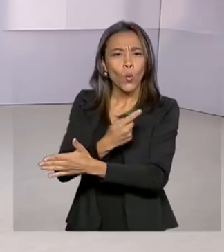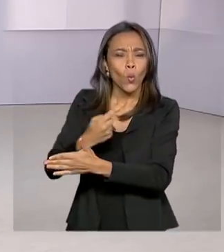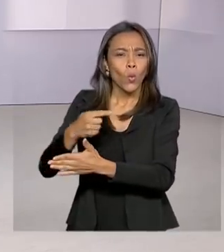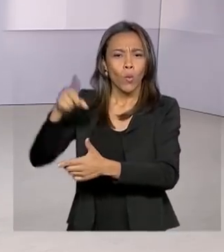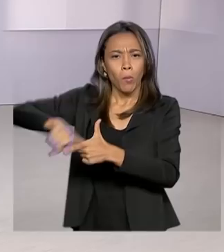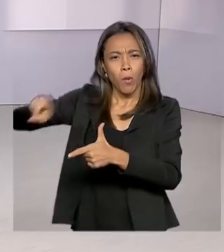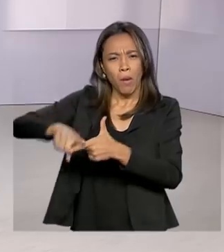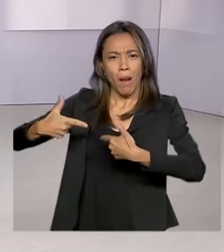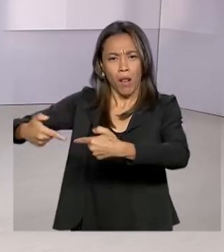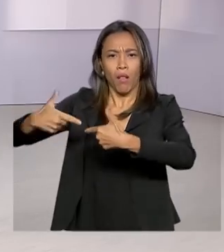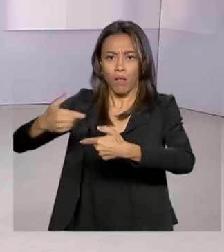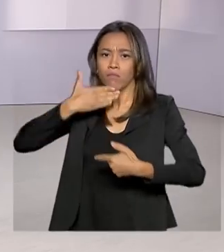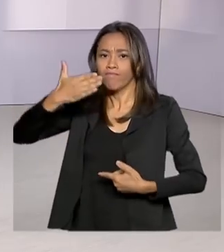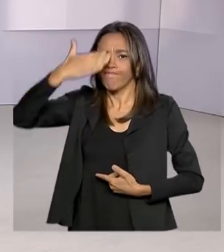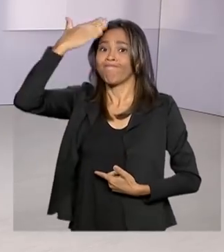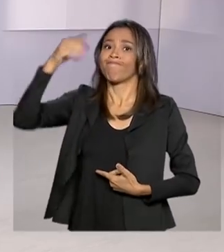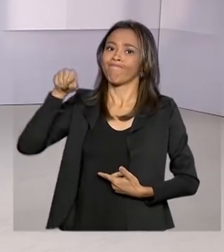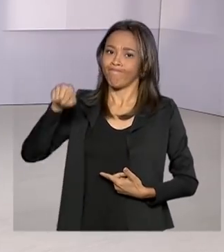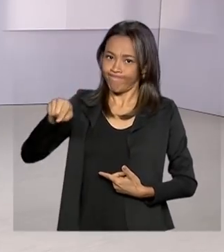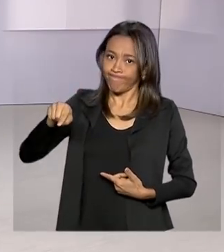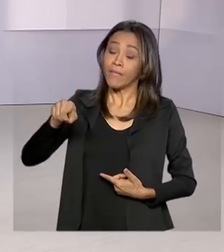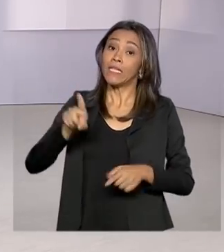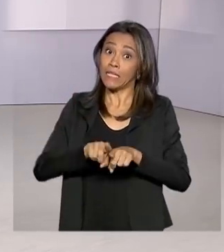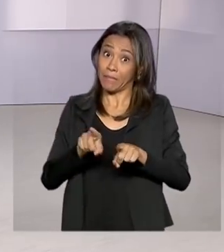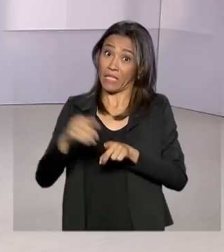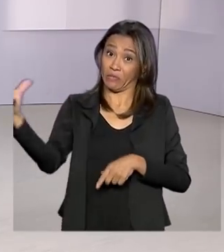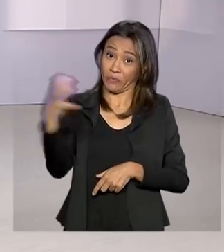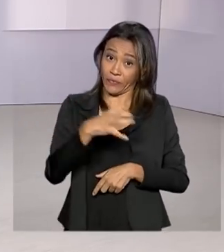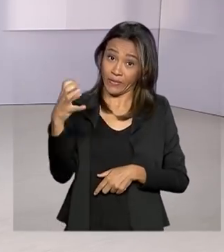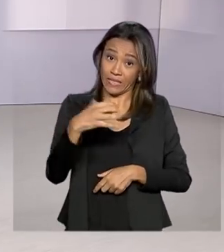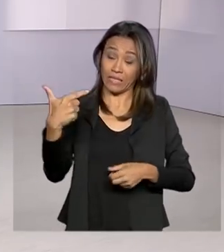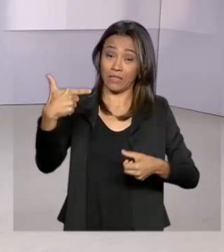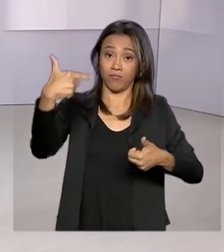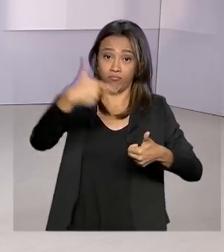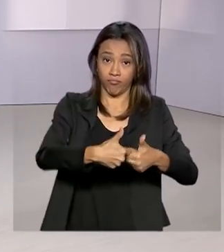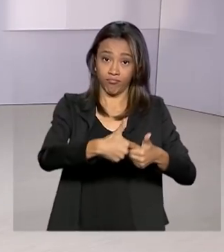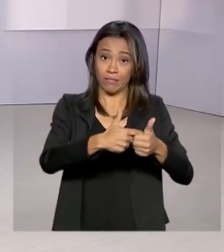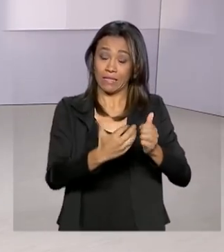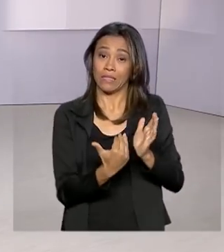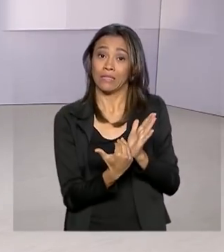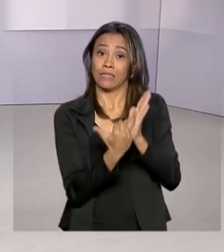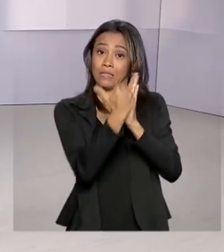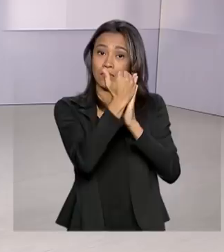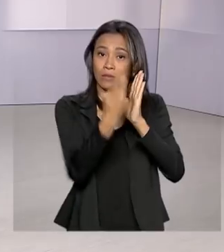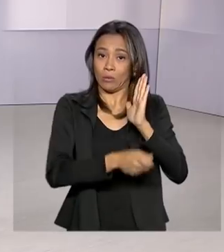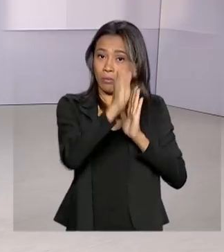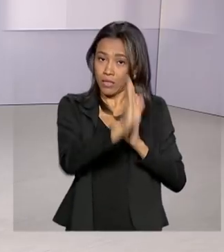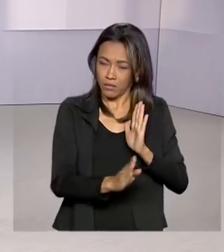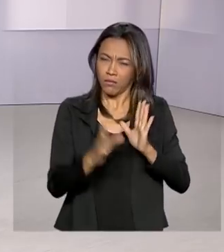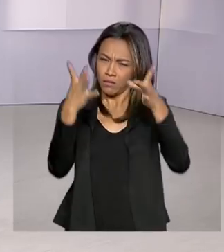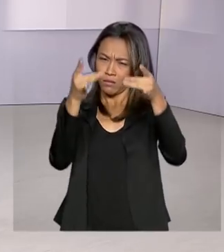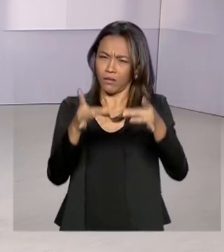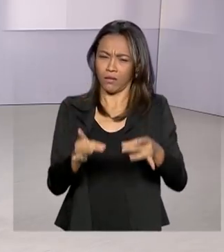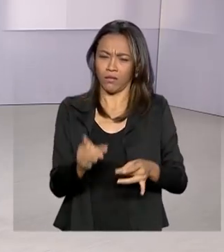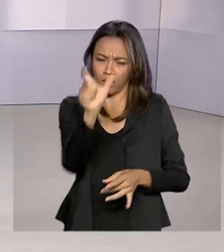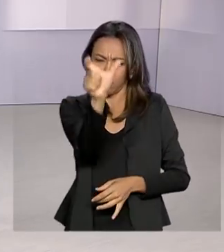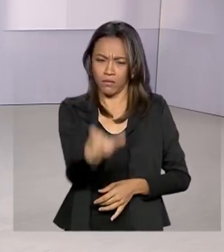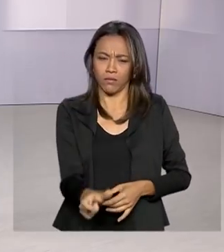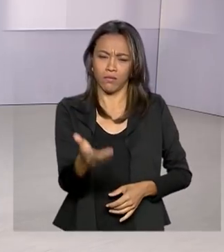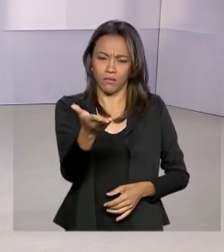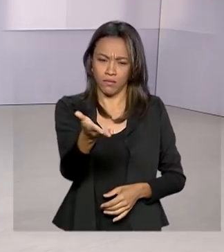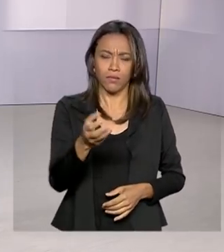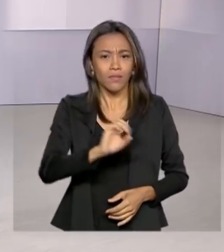os impactos no preço do combustível aqui no país. Nós vamos então ao vivo ao Palácio do Planalto saber os detalhes com a repórter Luana Karen.